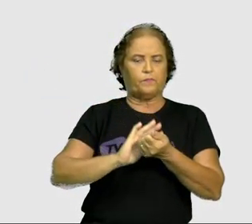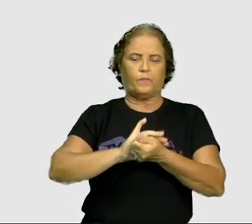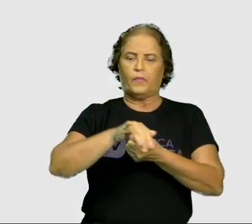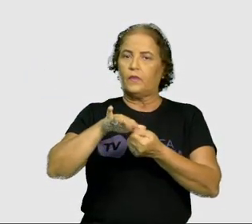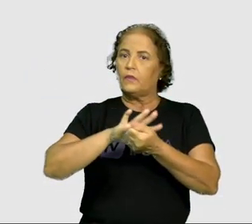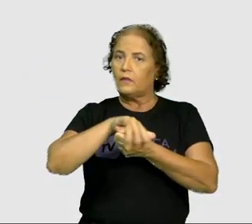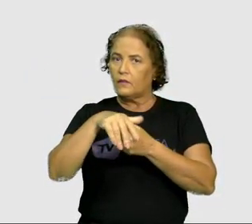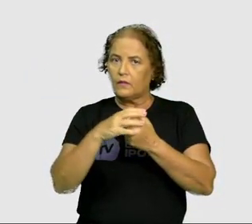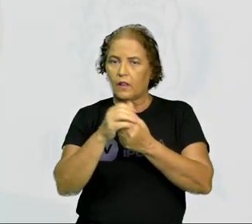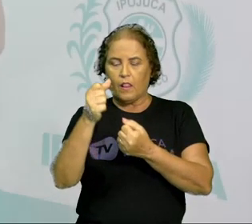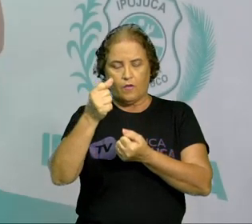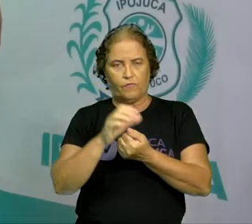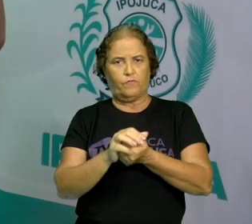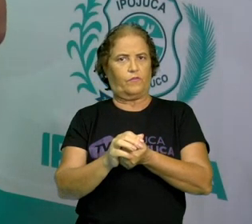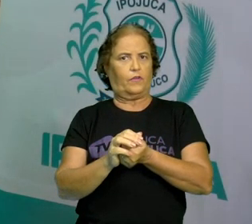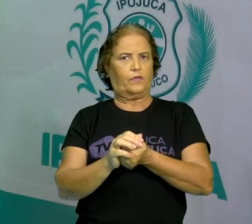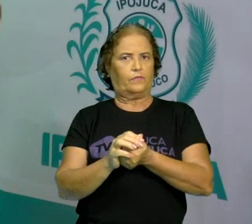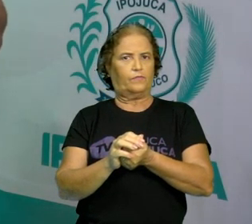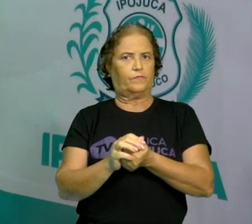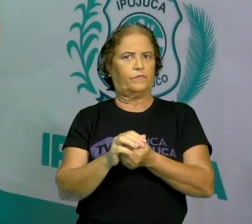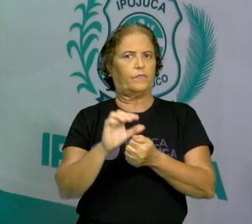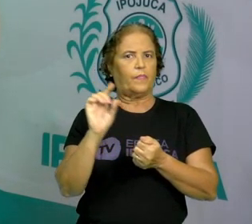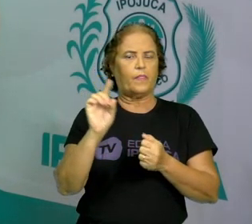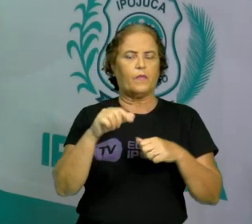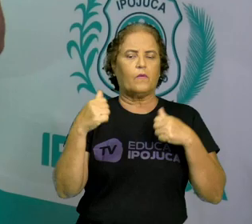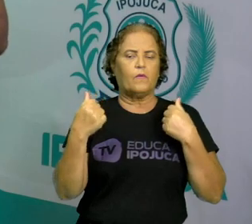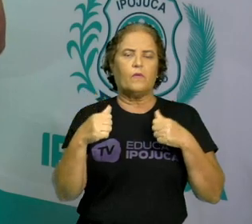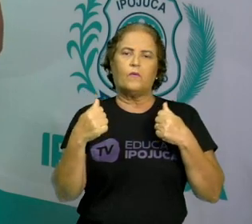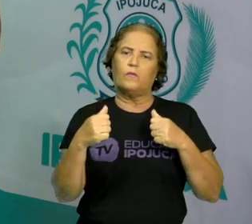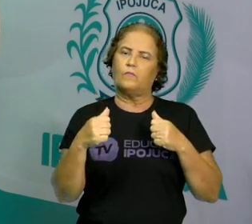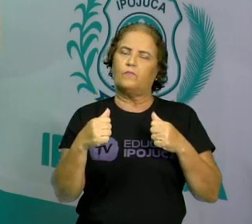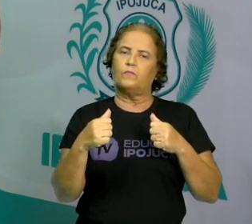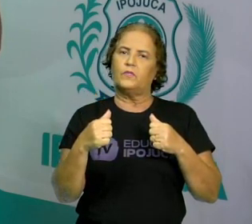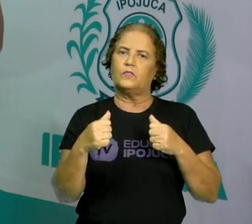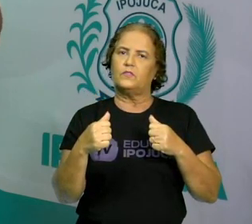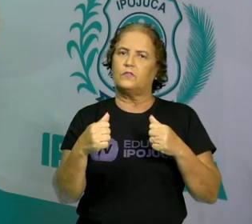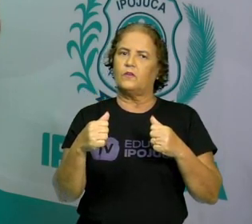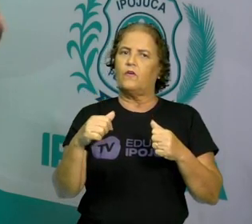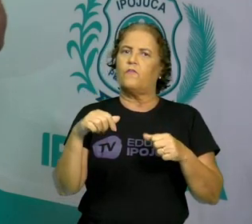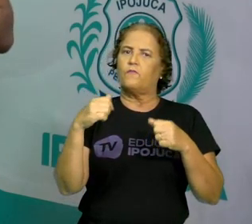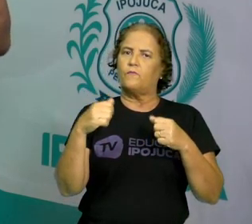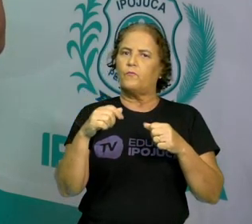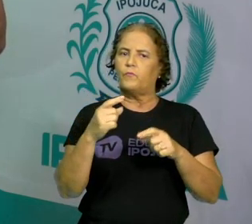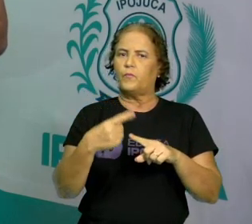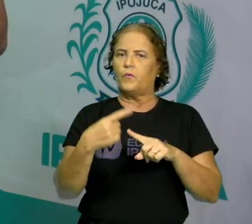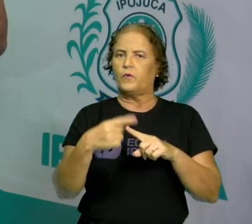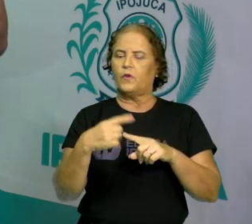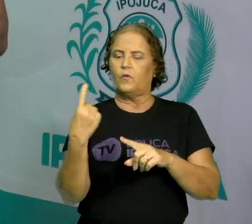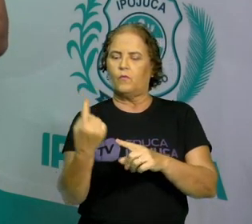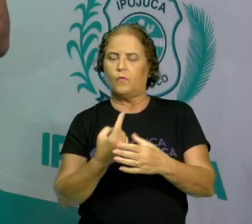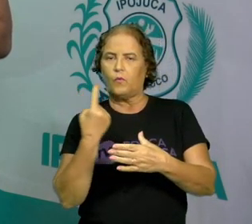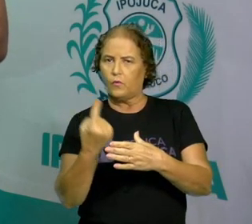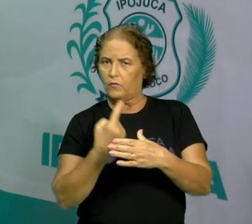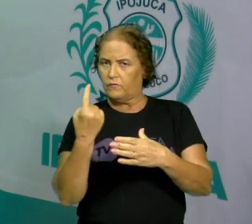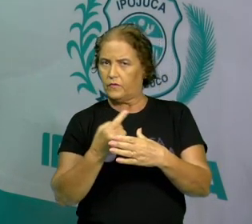suco. O liquidificador, ele vai triturar, mas não vai matar os germes, as bactérias e os vírus.